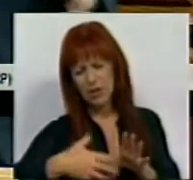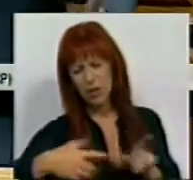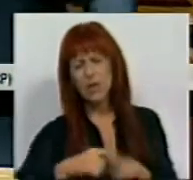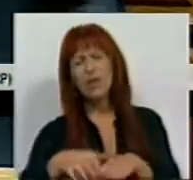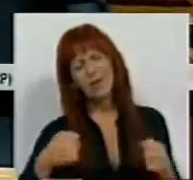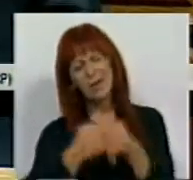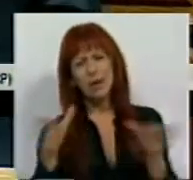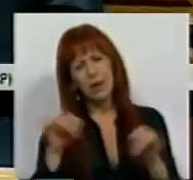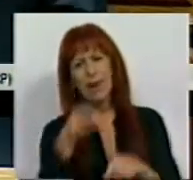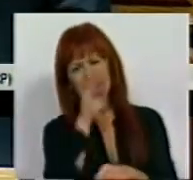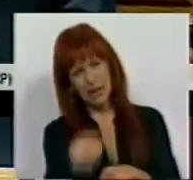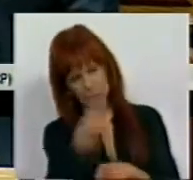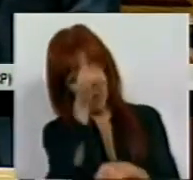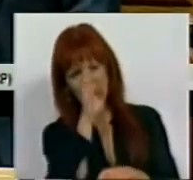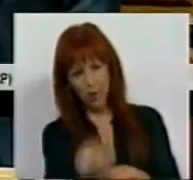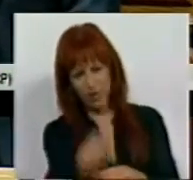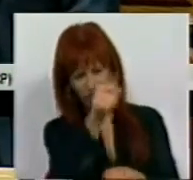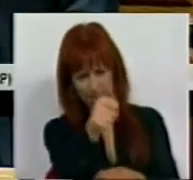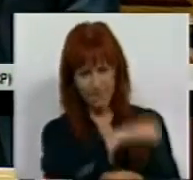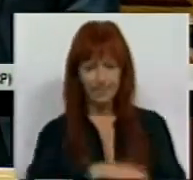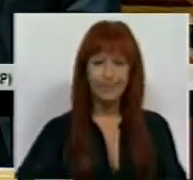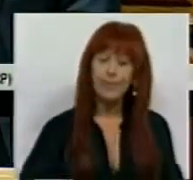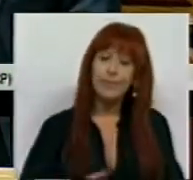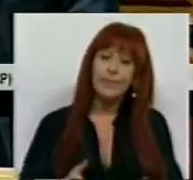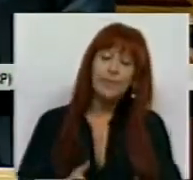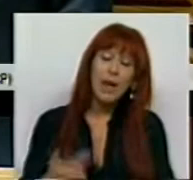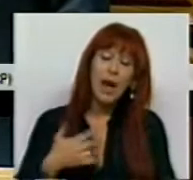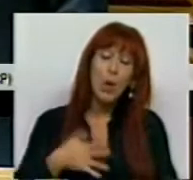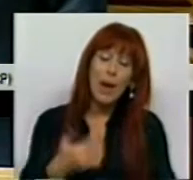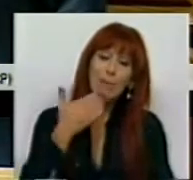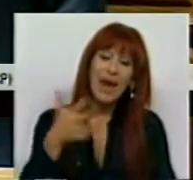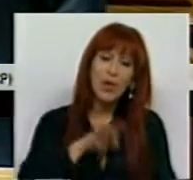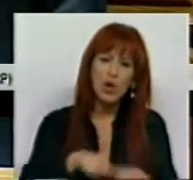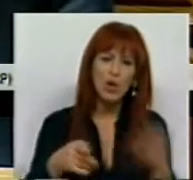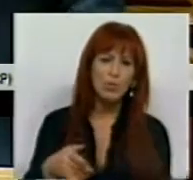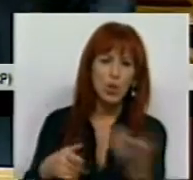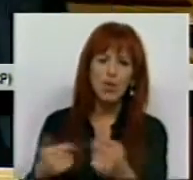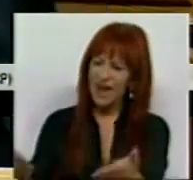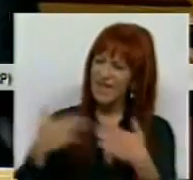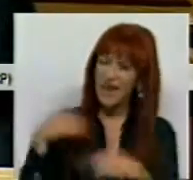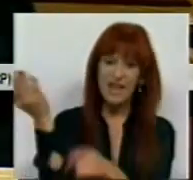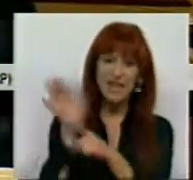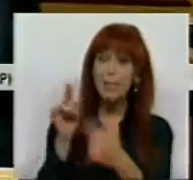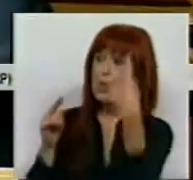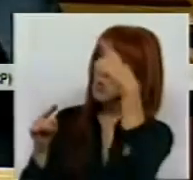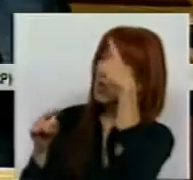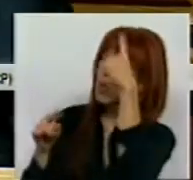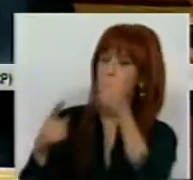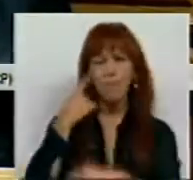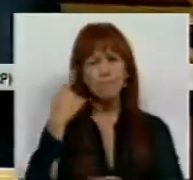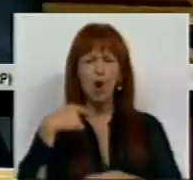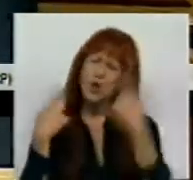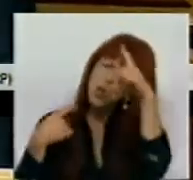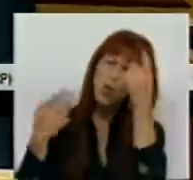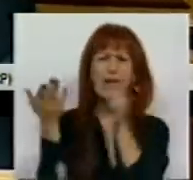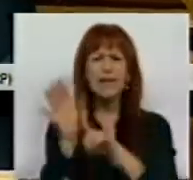e façam e pratiquem essa atitude no debate. Eu queria pedir aos senhores deputados que nos deem um exemplo, um só para a amostra,